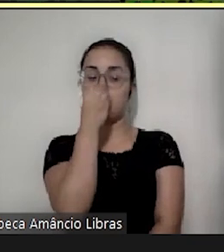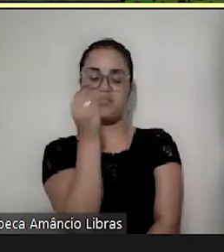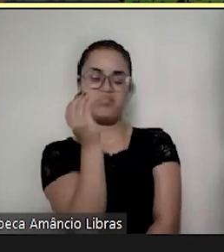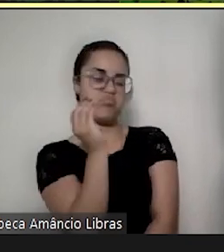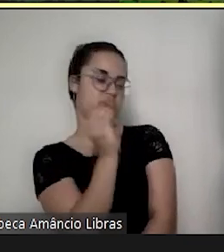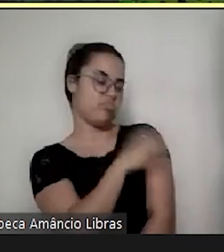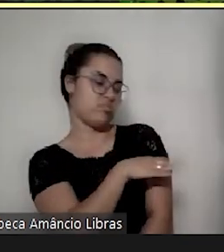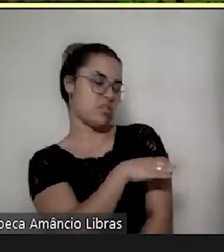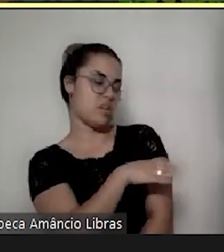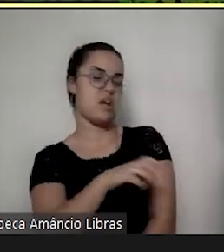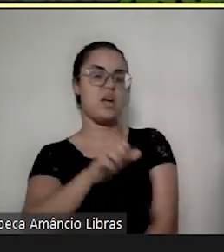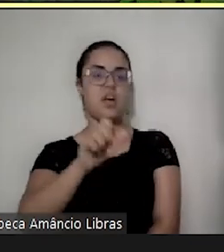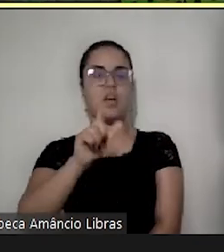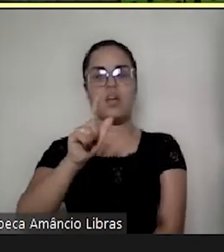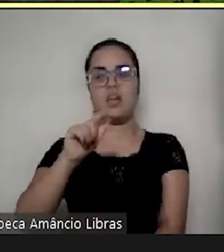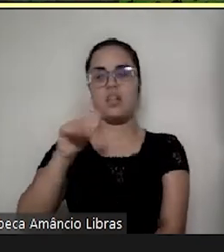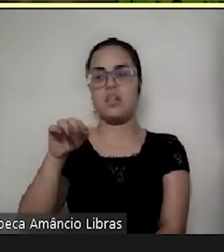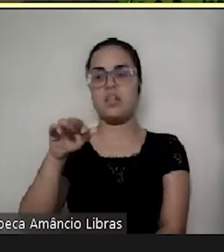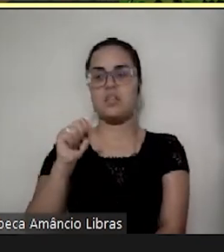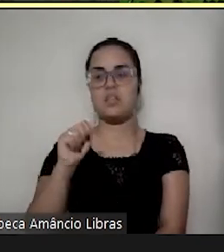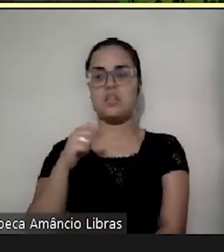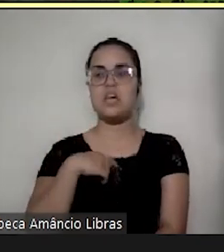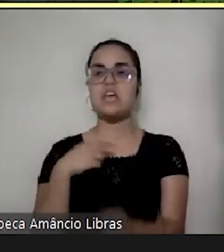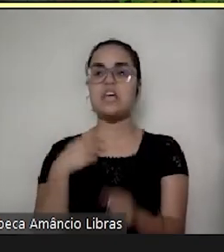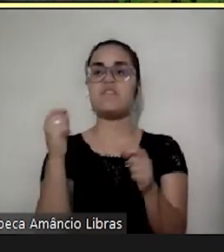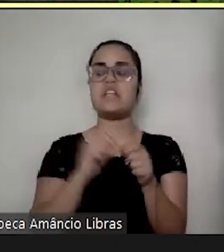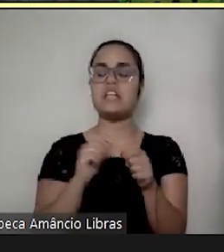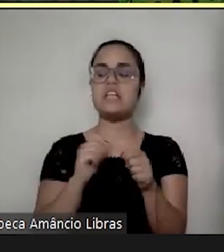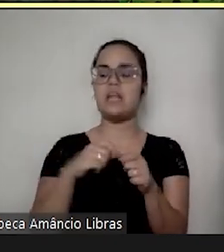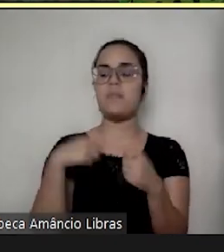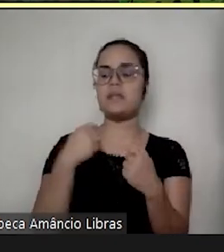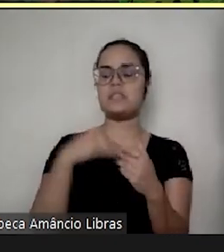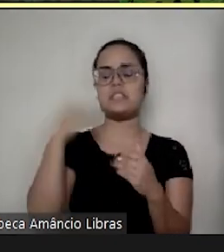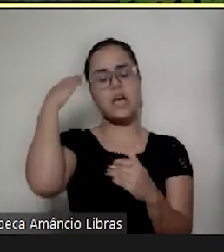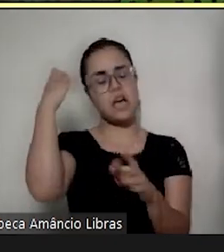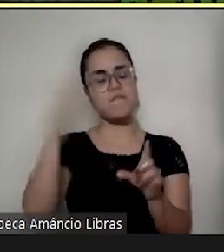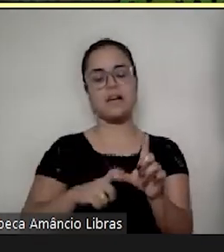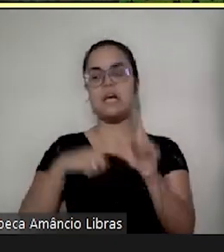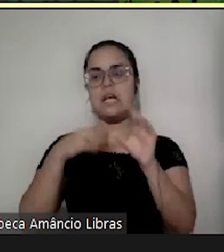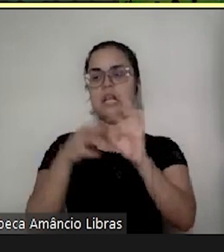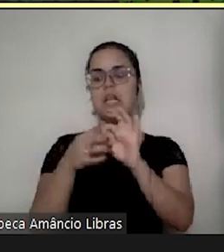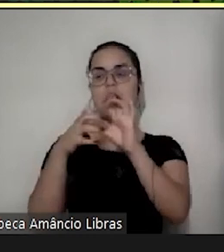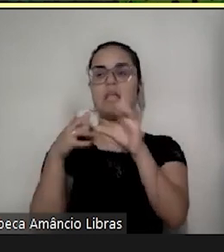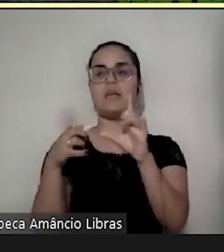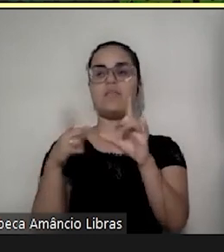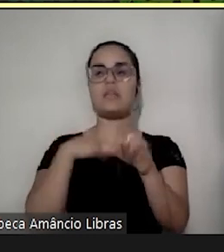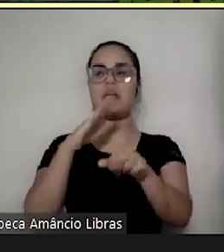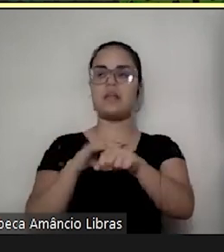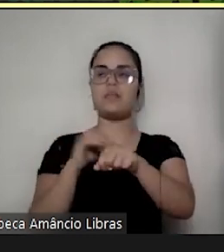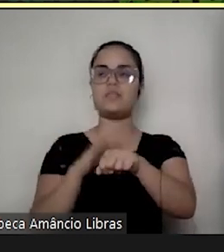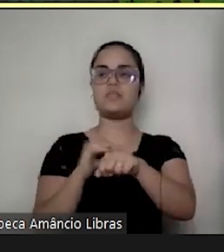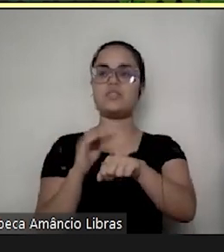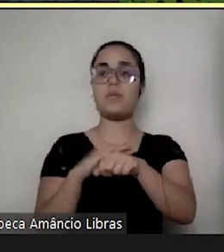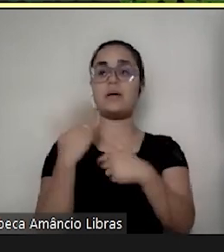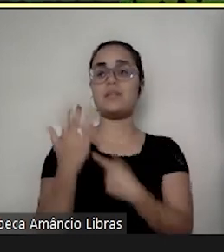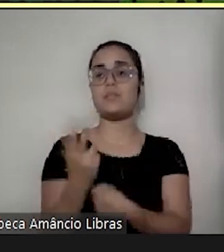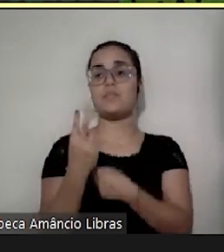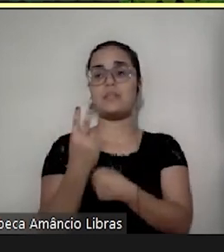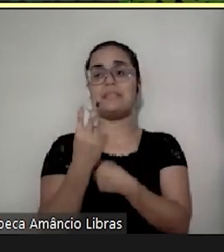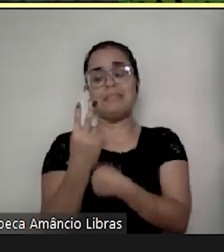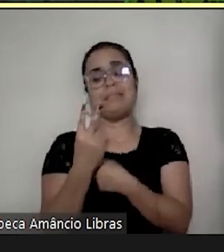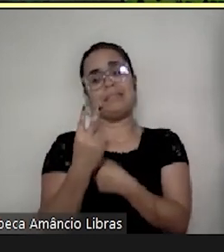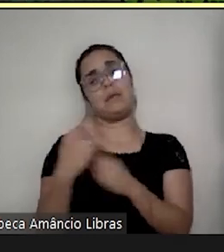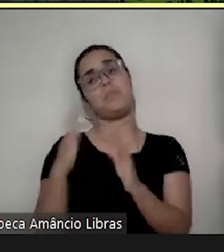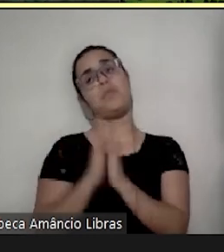se virasse, cobrava isso dela, de que ela tinha que ter independência, e ela também era me chamando para essa relação. Então, a